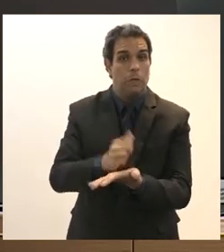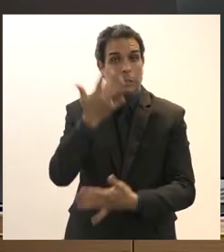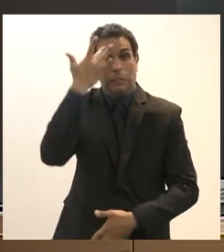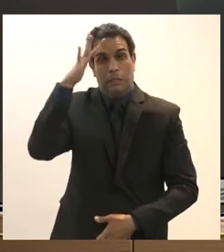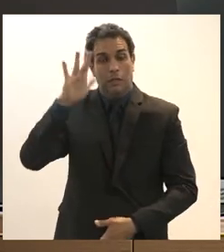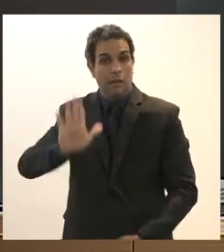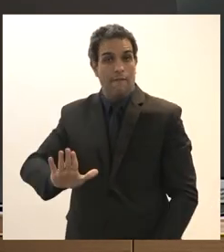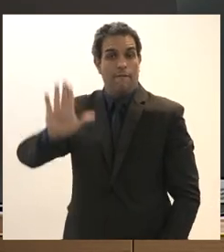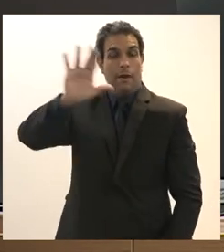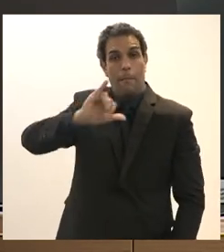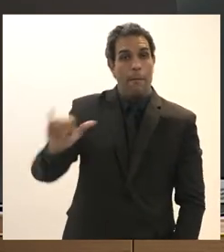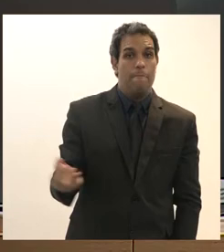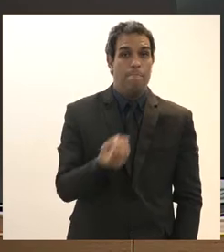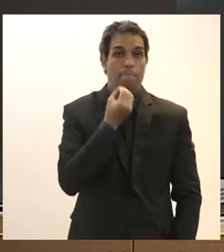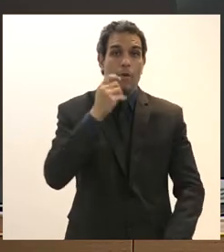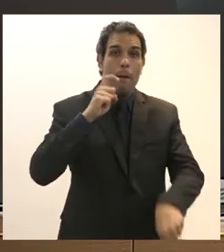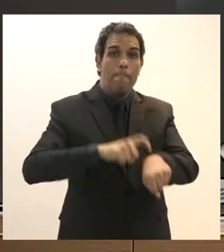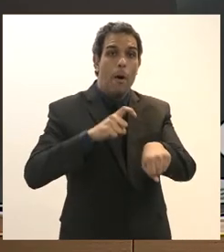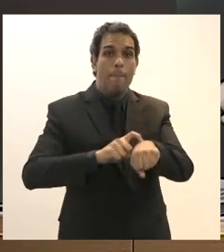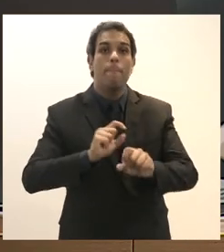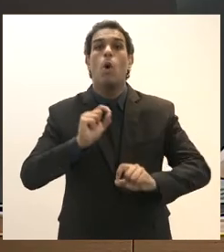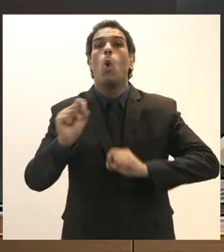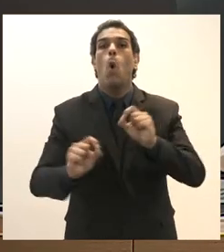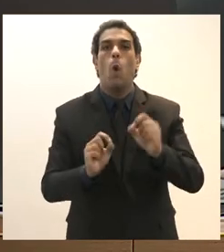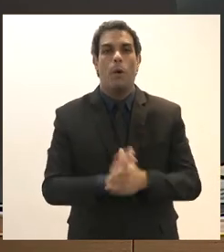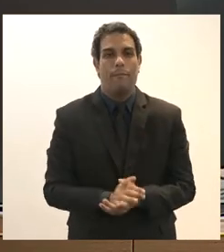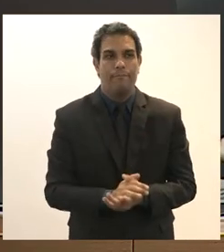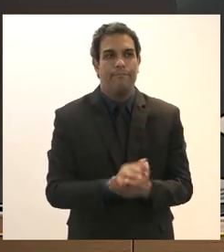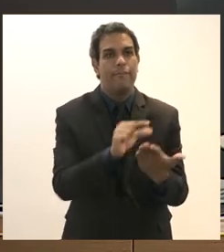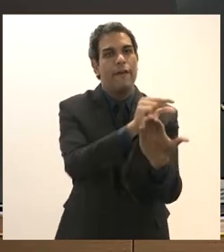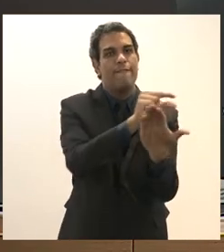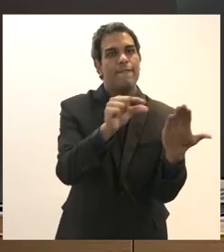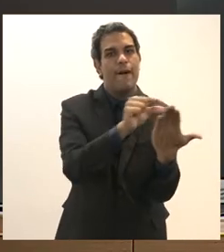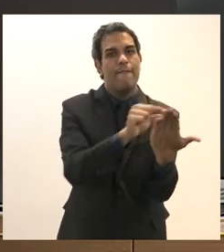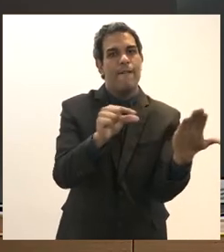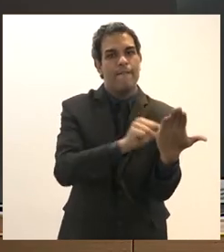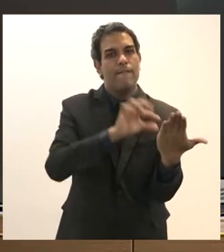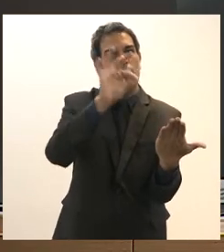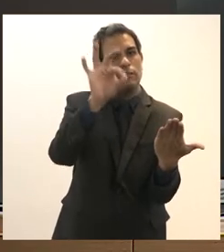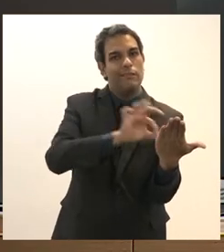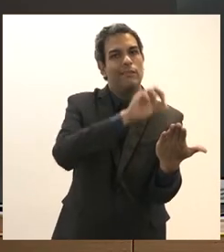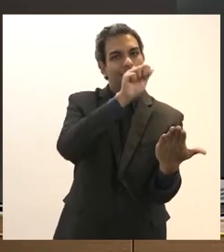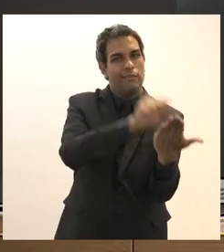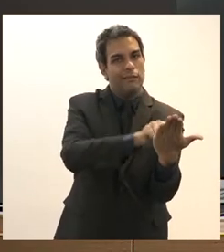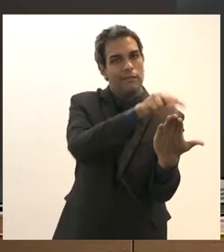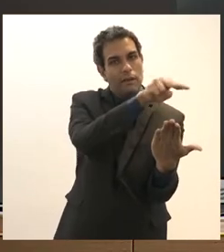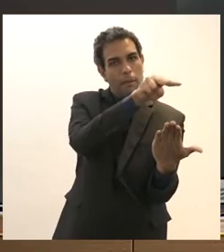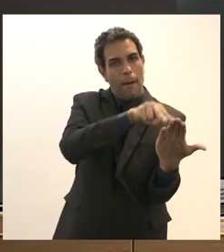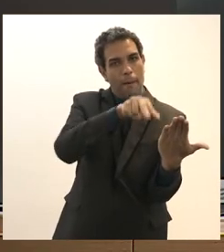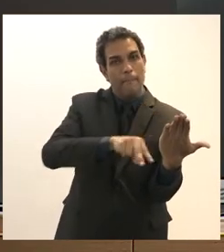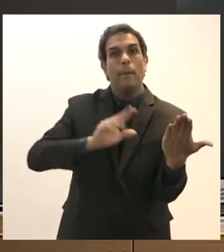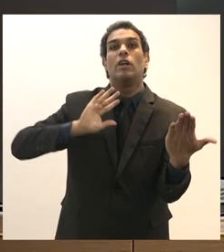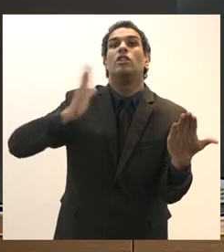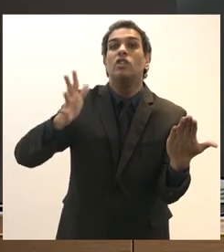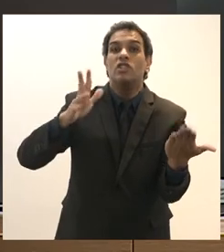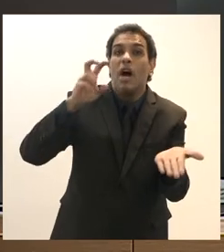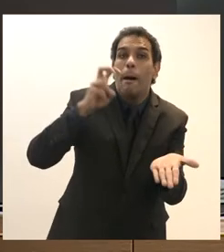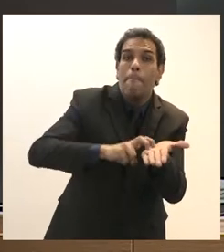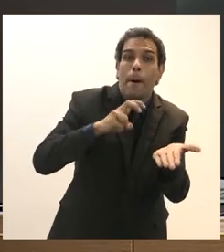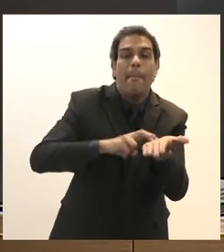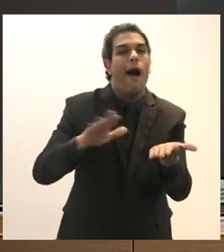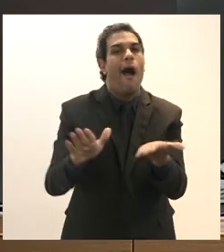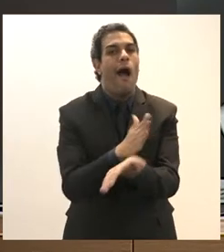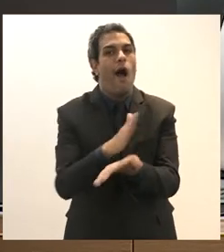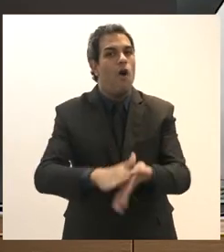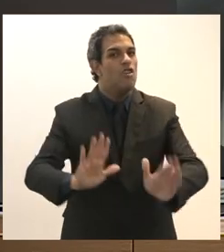queira fazê-lo que eu vou ler aqueles que se inscreveram e muitos já participaram na parte da manhã